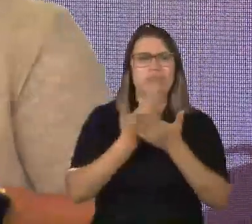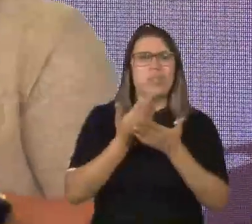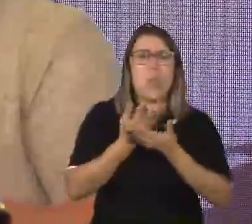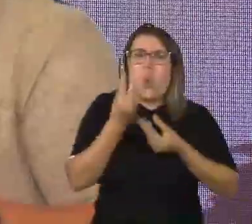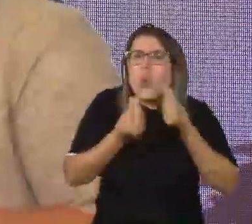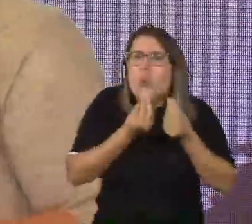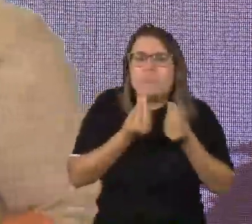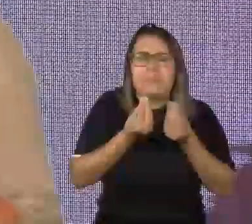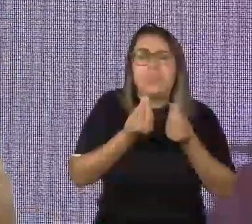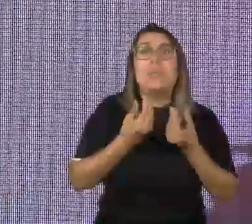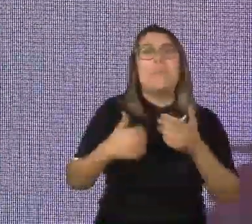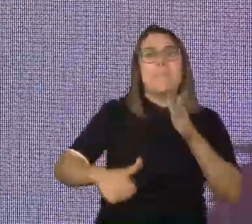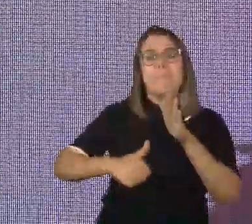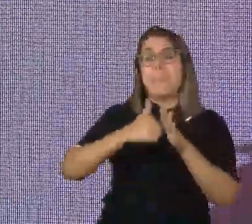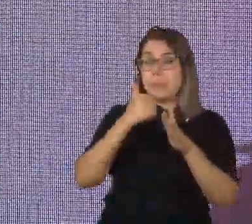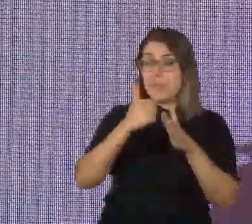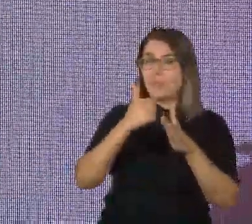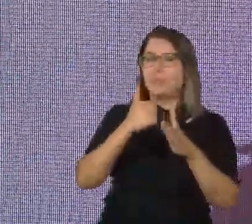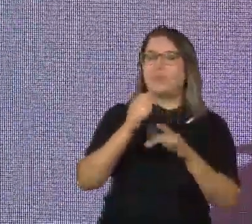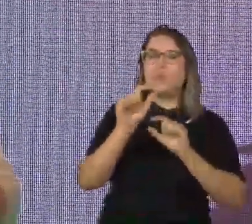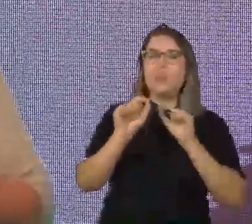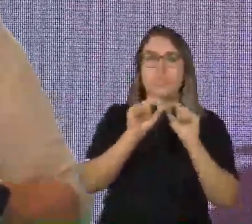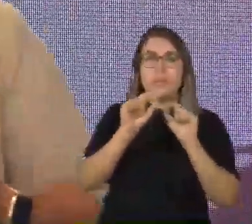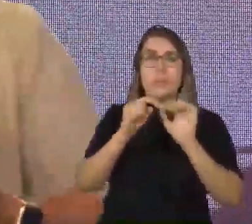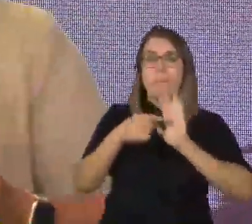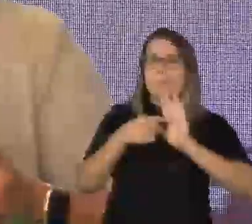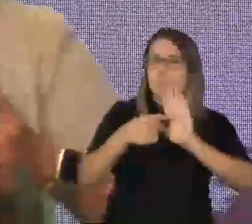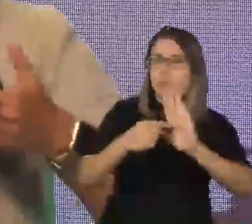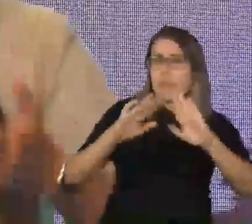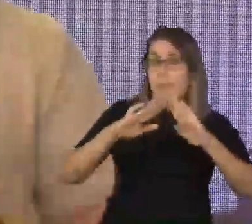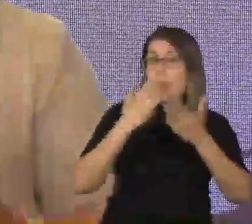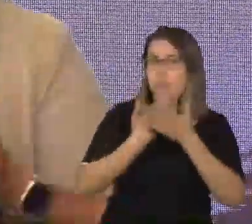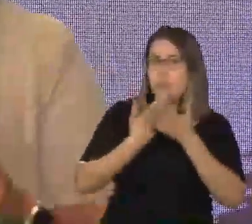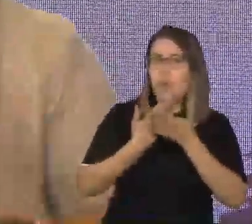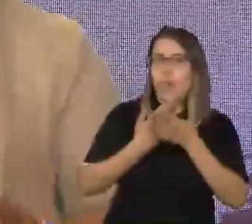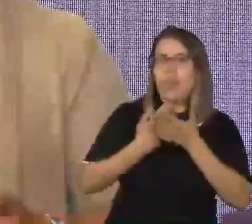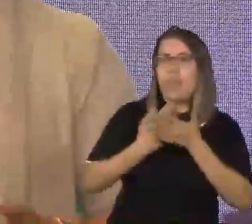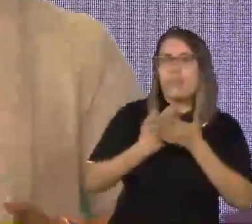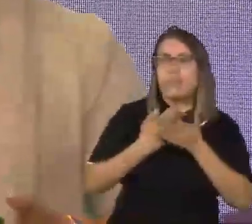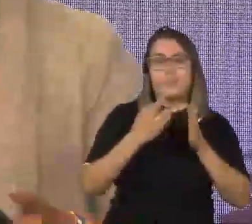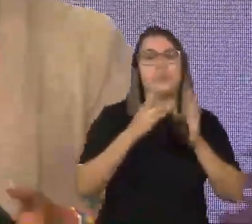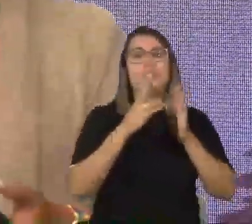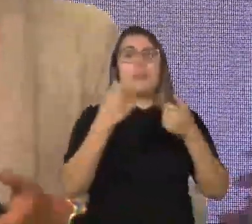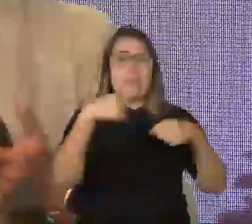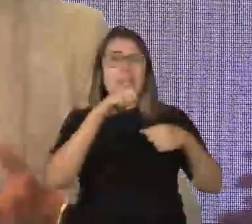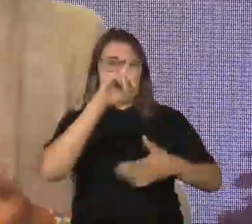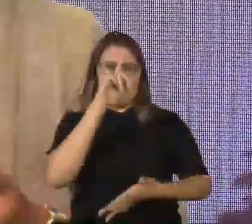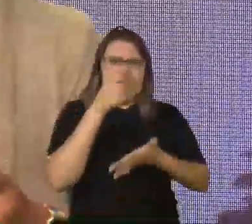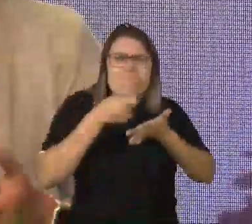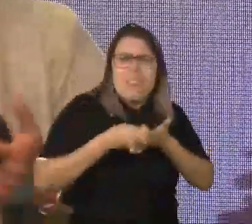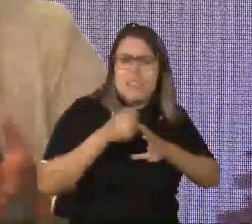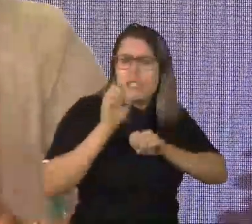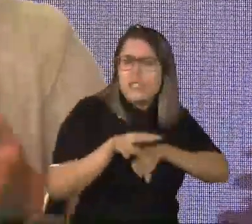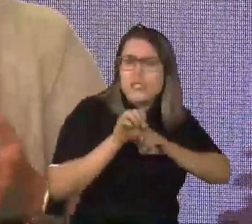conscientizar as escolas do dever que as escolas têm no processo de ensinar a essa criança. E, segundo,